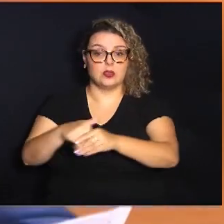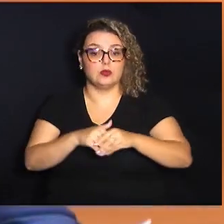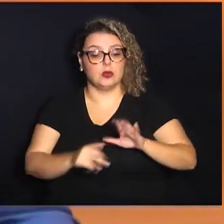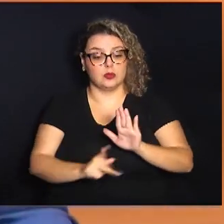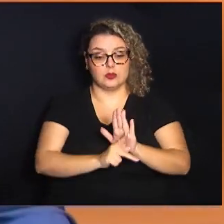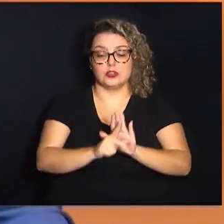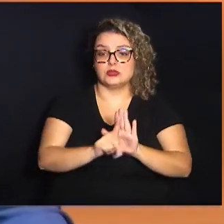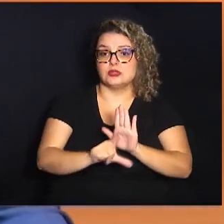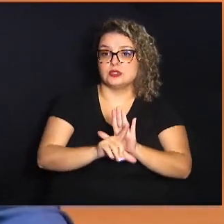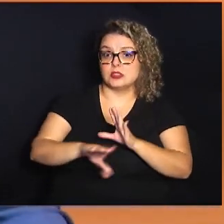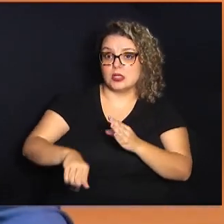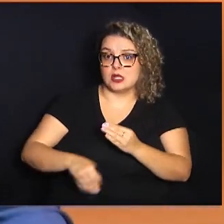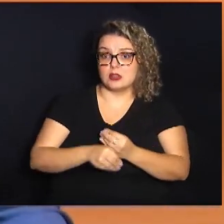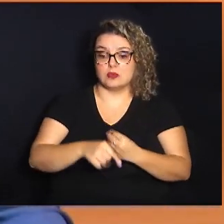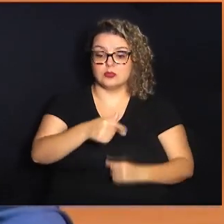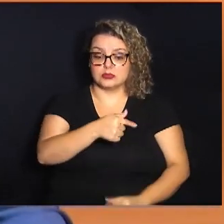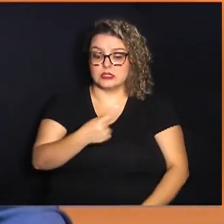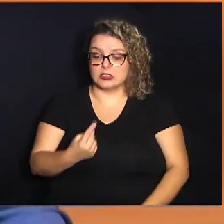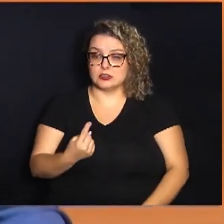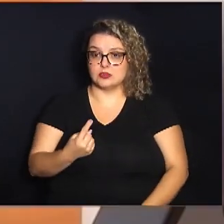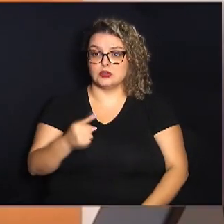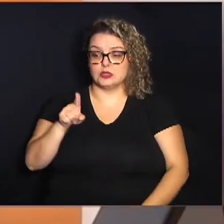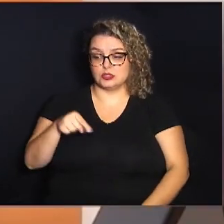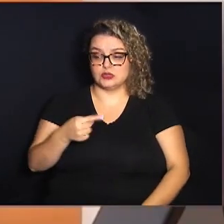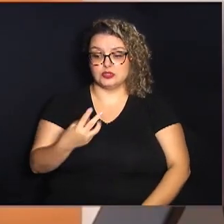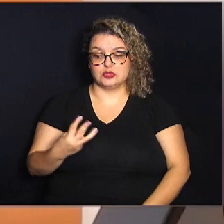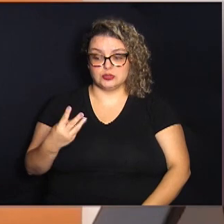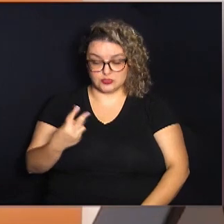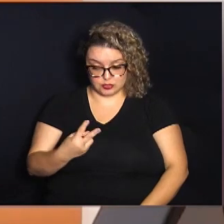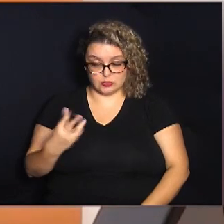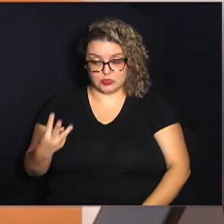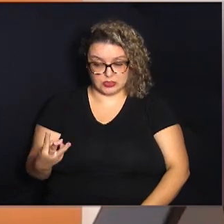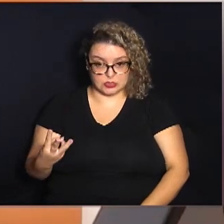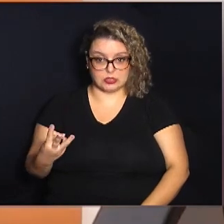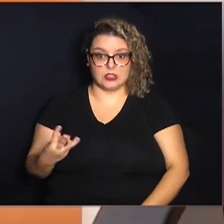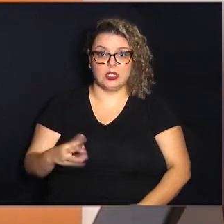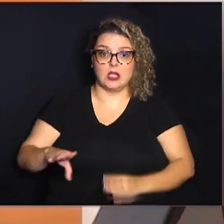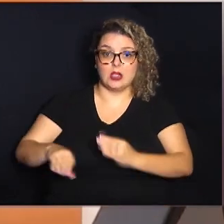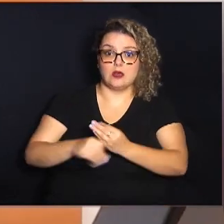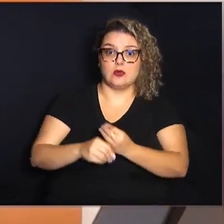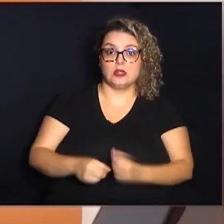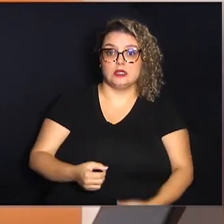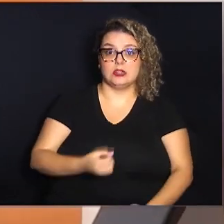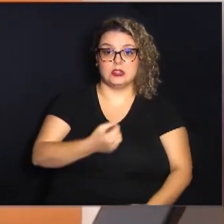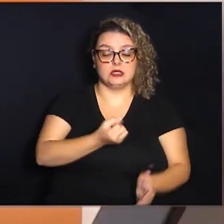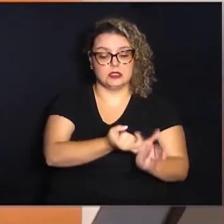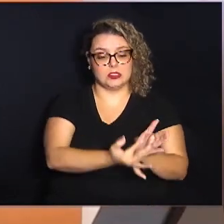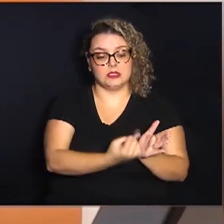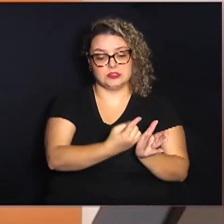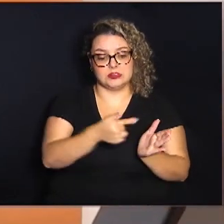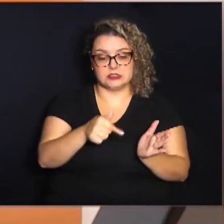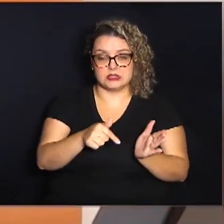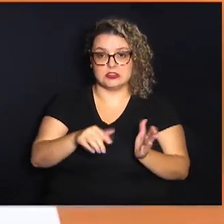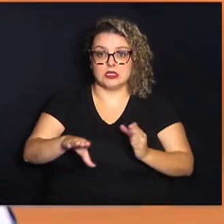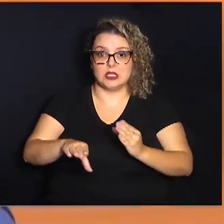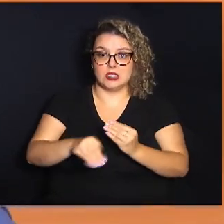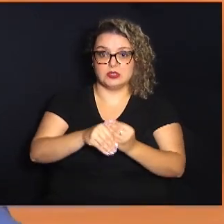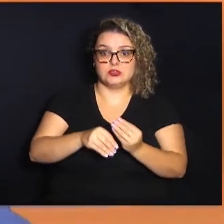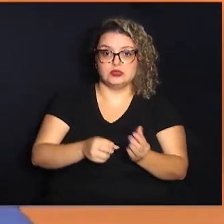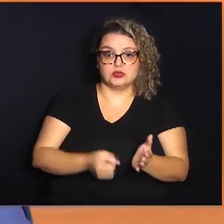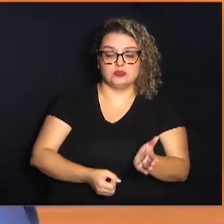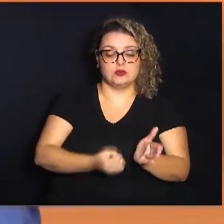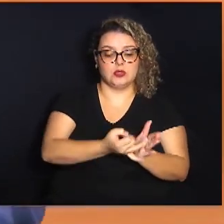projeto de lei complementar 71 de 2023, a emenda de Folha 17 e a subemenda de Folha 19